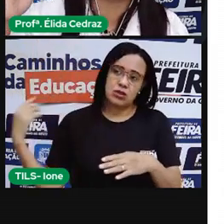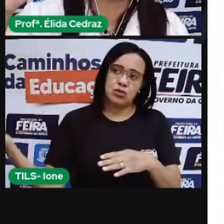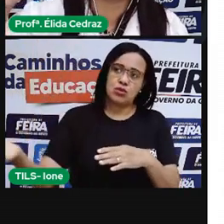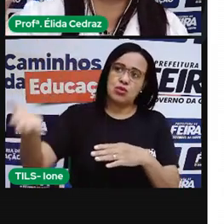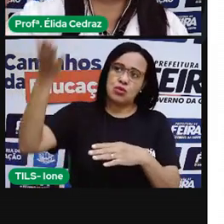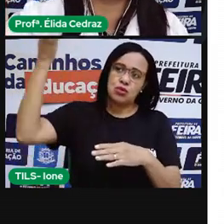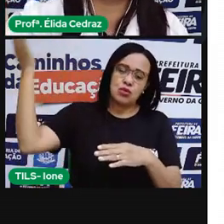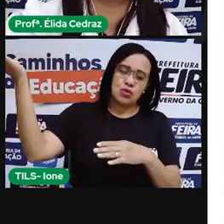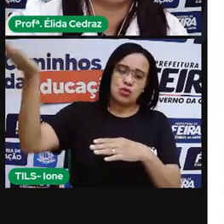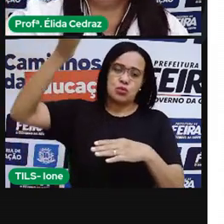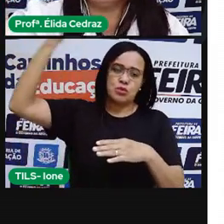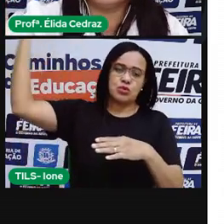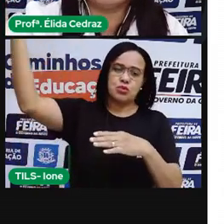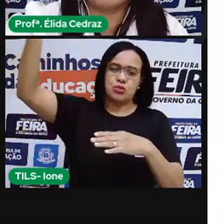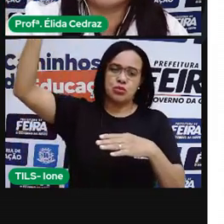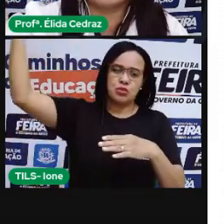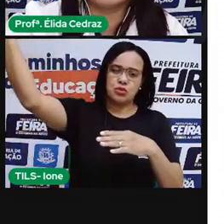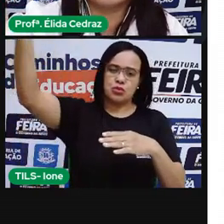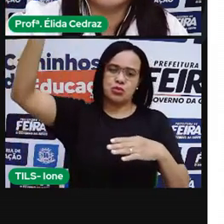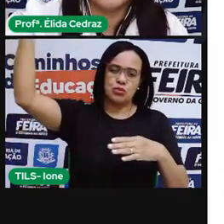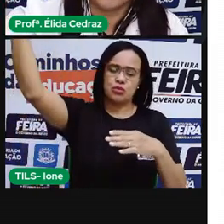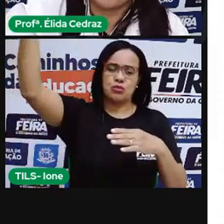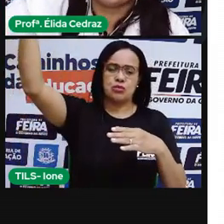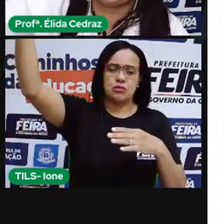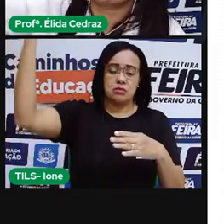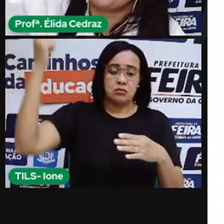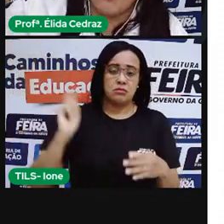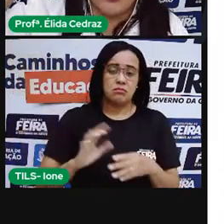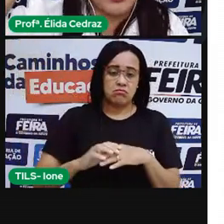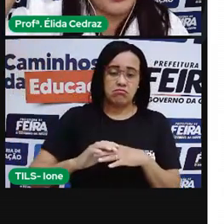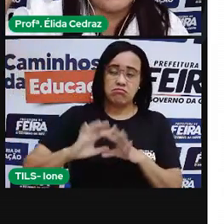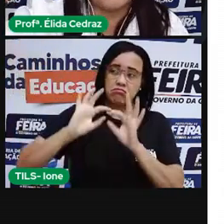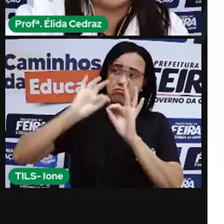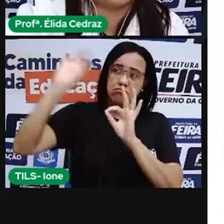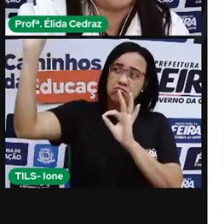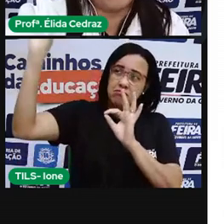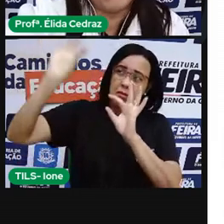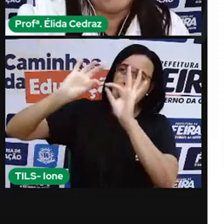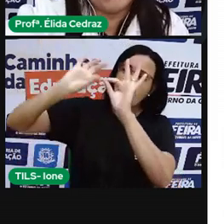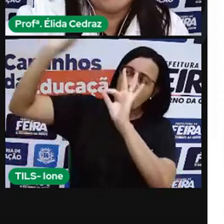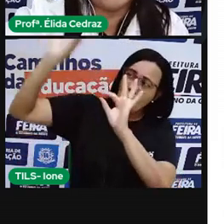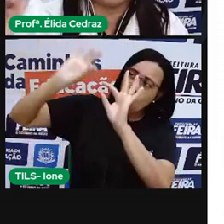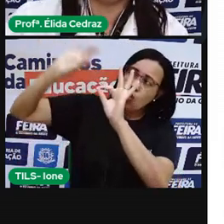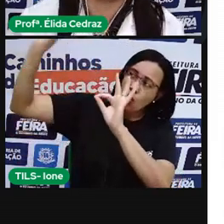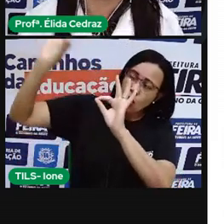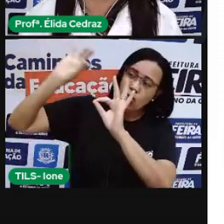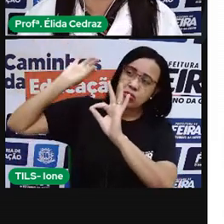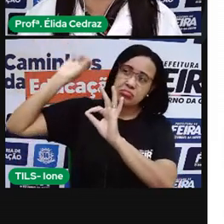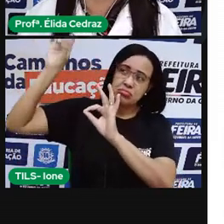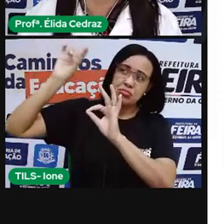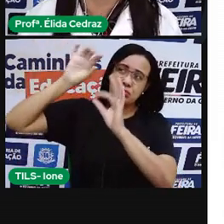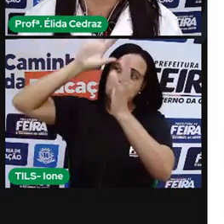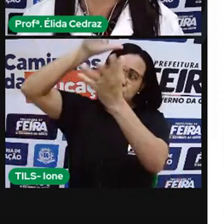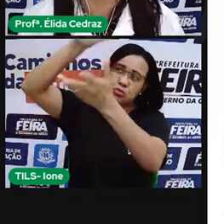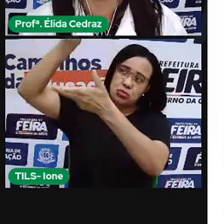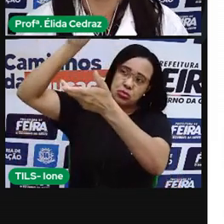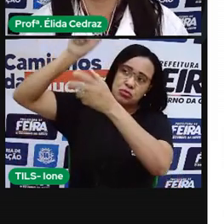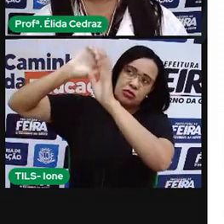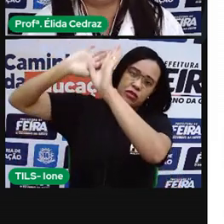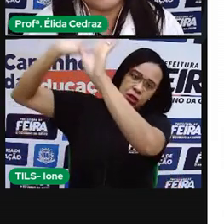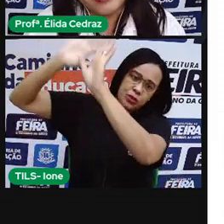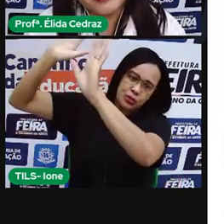subiu mais alto que pôde. Quando chegou lá no topo do mundo, sossegou.